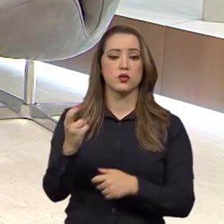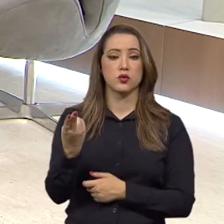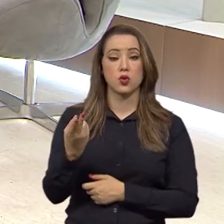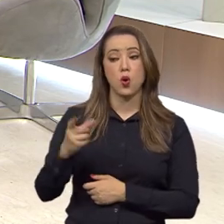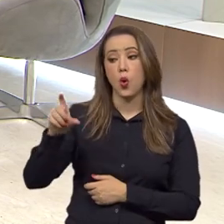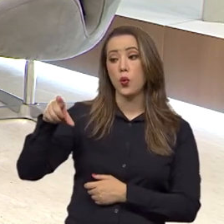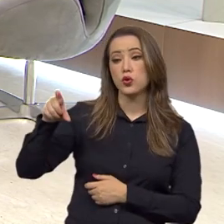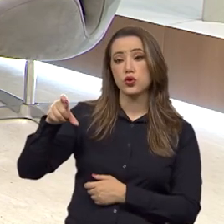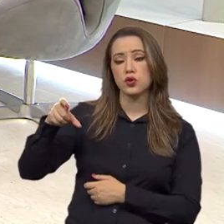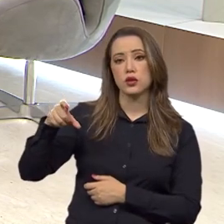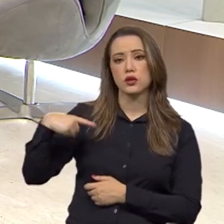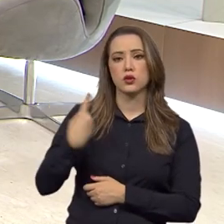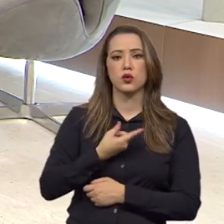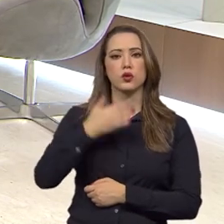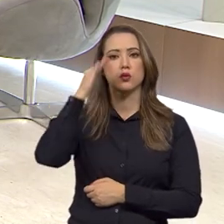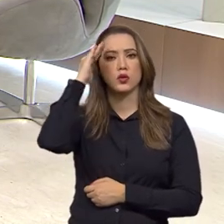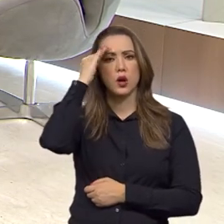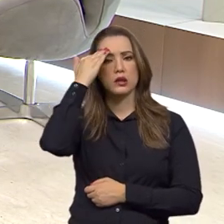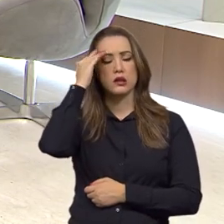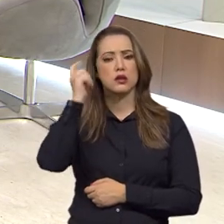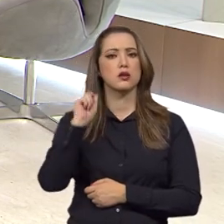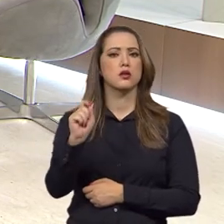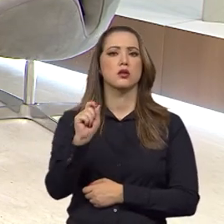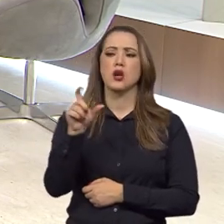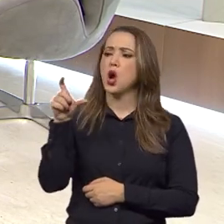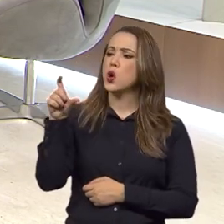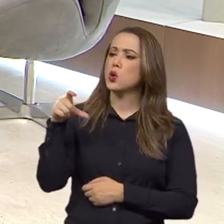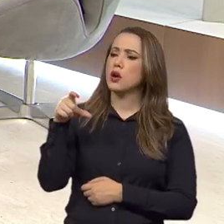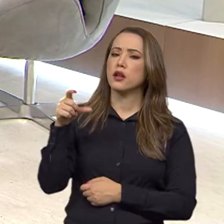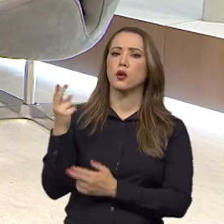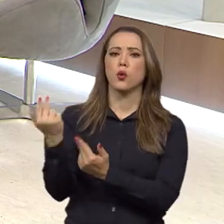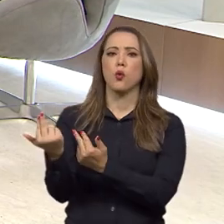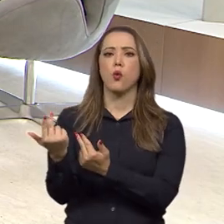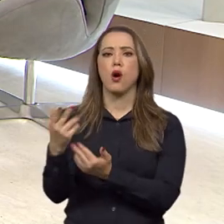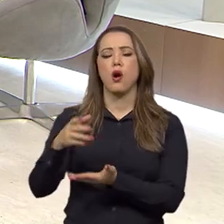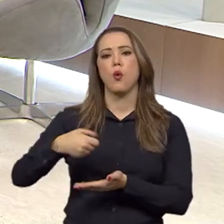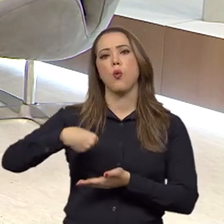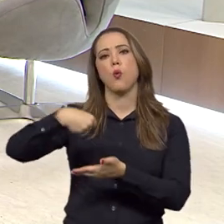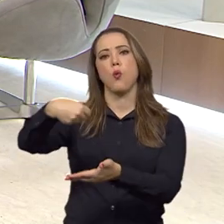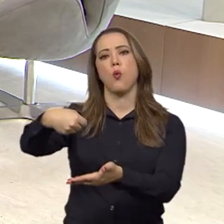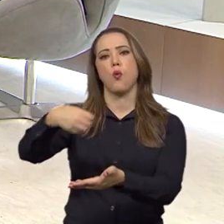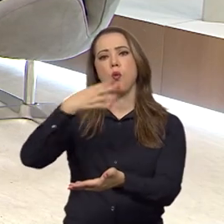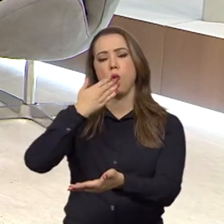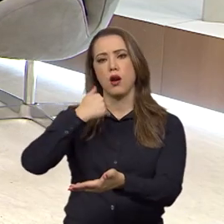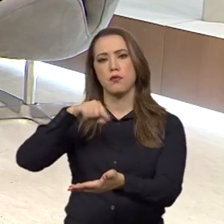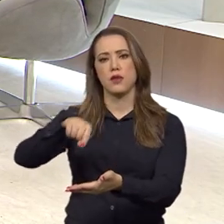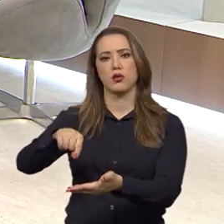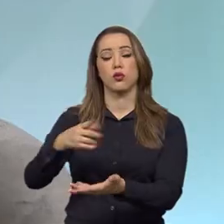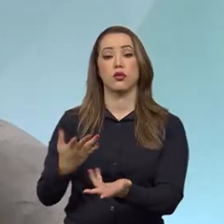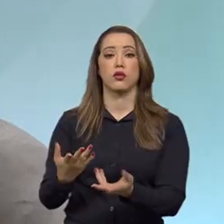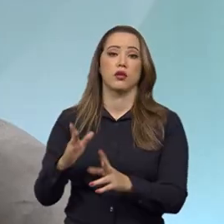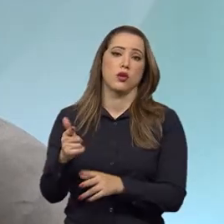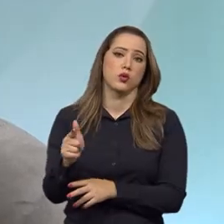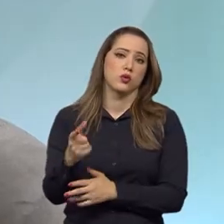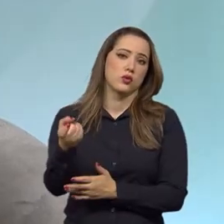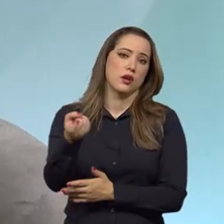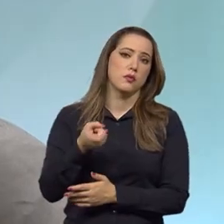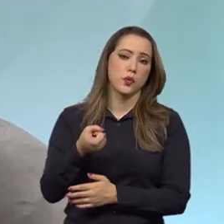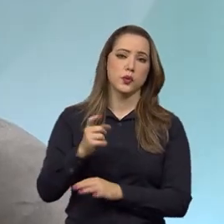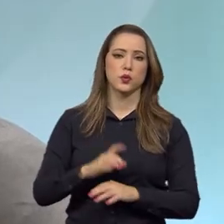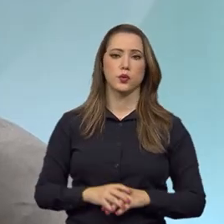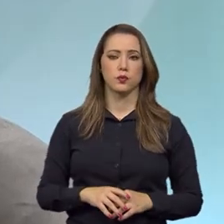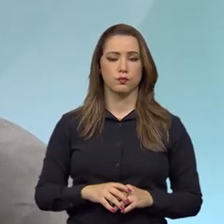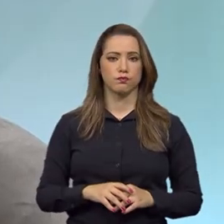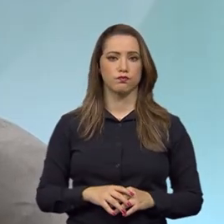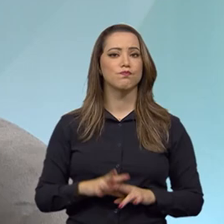ticket, nós entendíamos que o ticket era a mesma coisa que fornecer o alimento in natura. Portanto, não haveria tributação